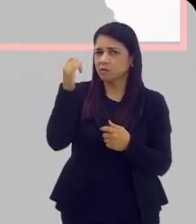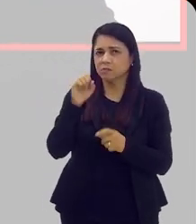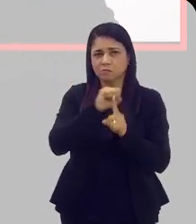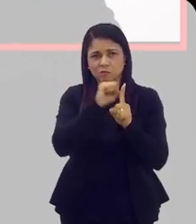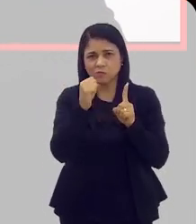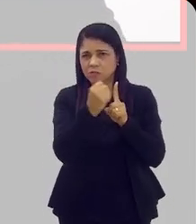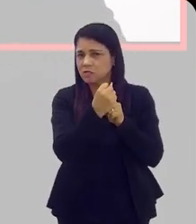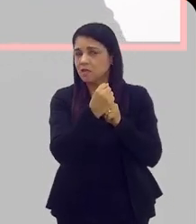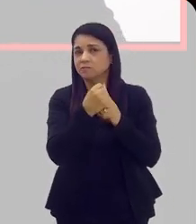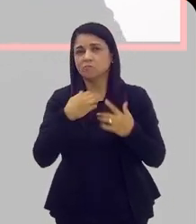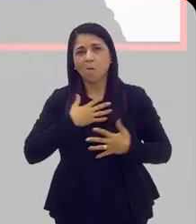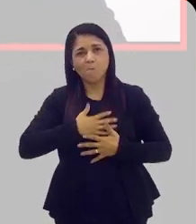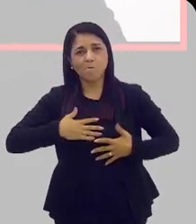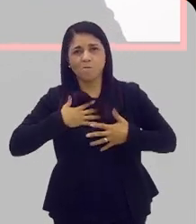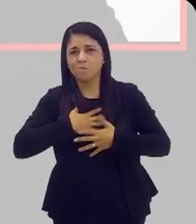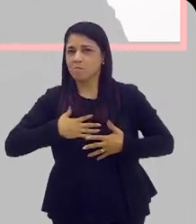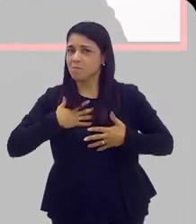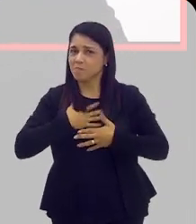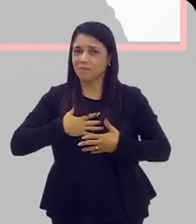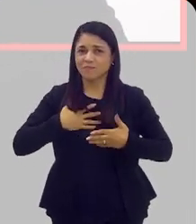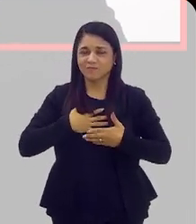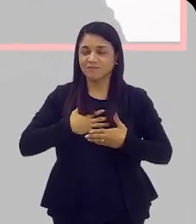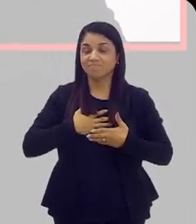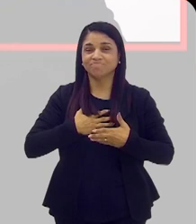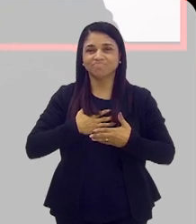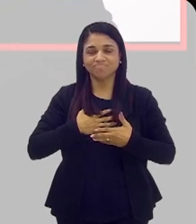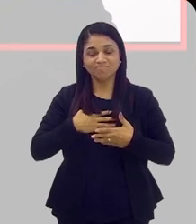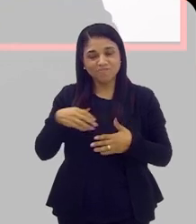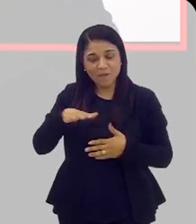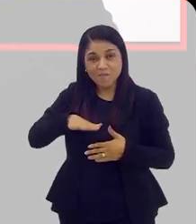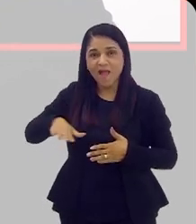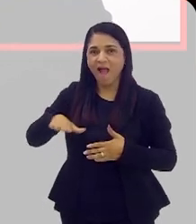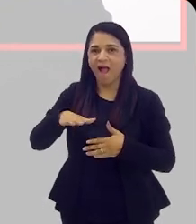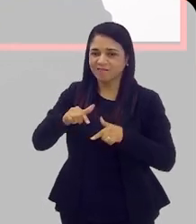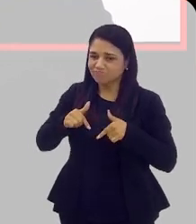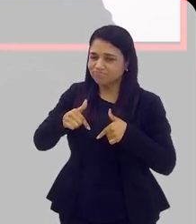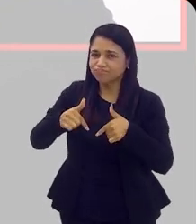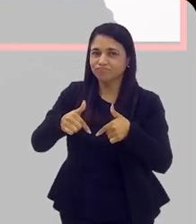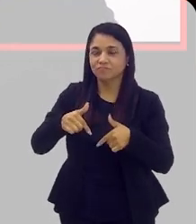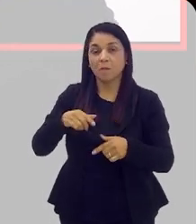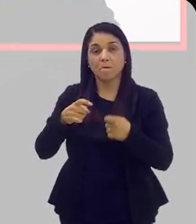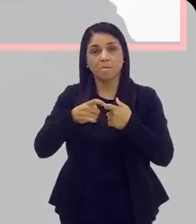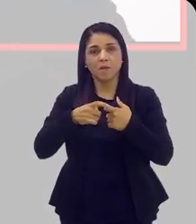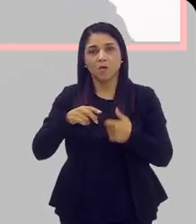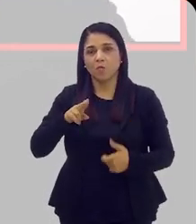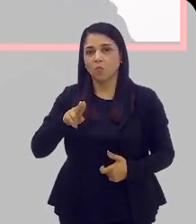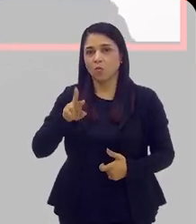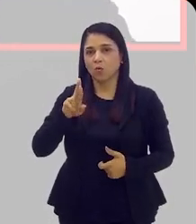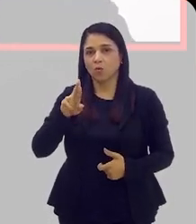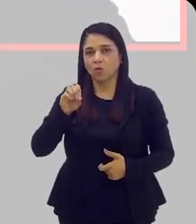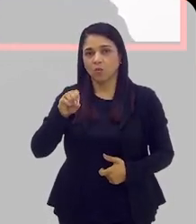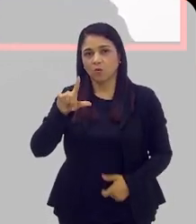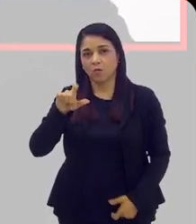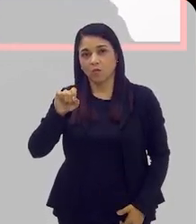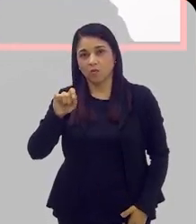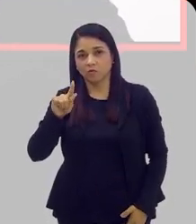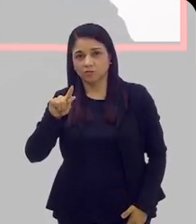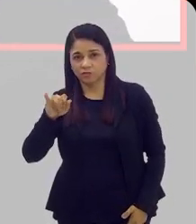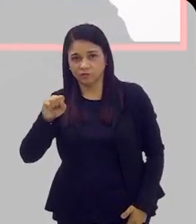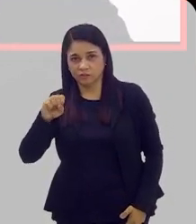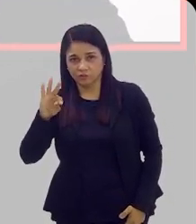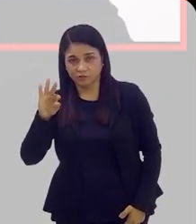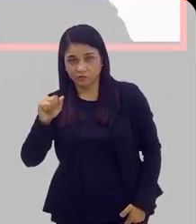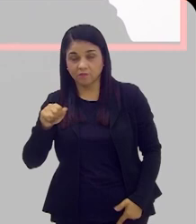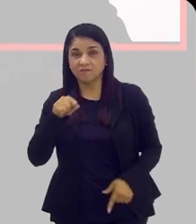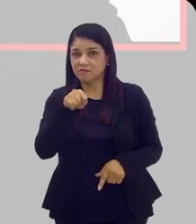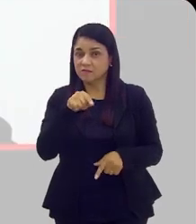é um prazer para mim, por ser justamente a minha área de atuação como urologista. E como você trouxe